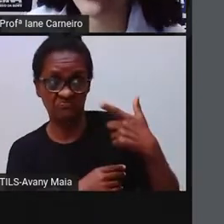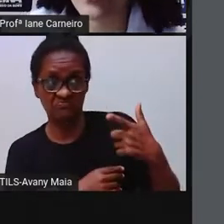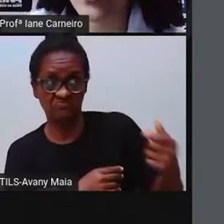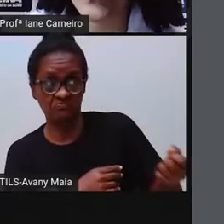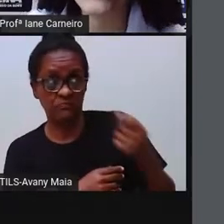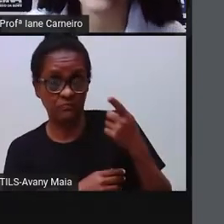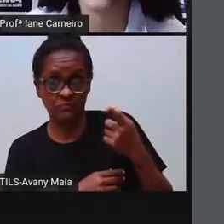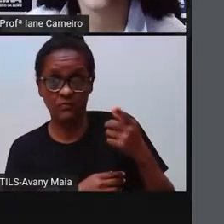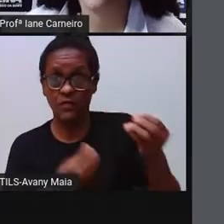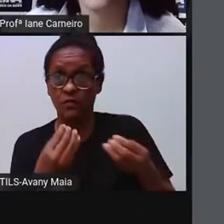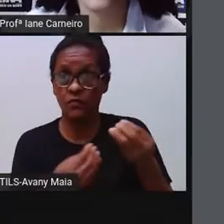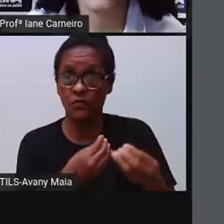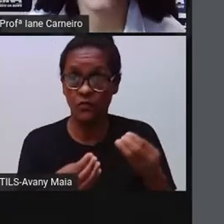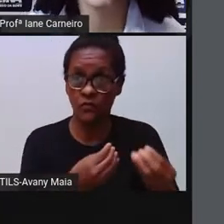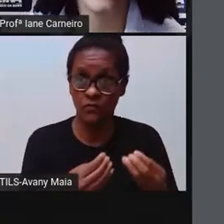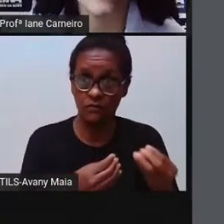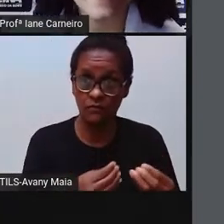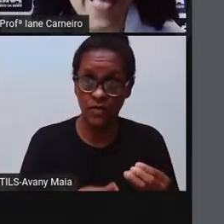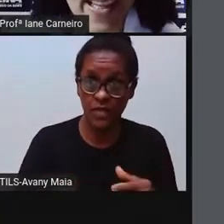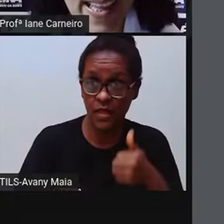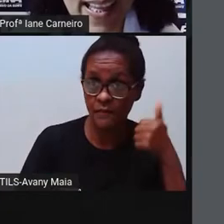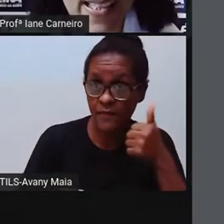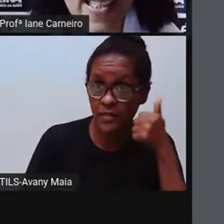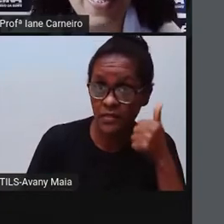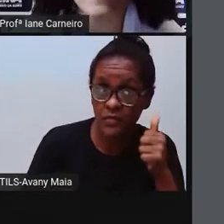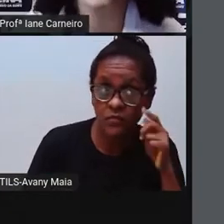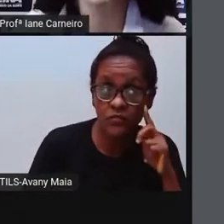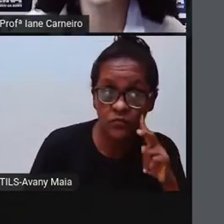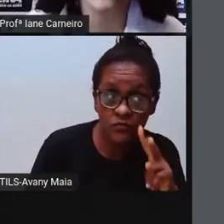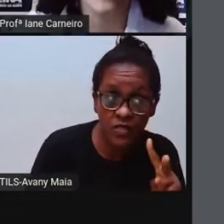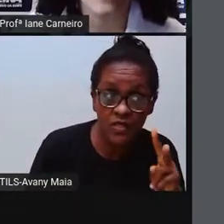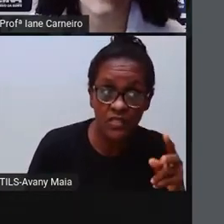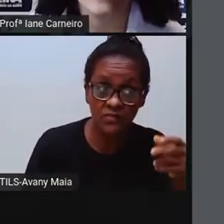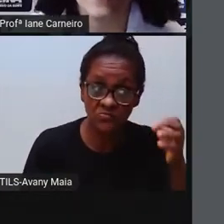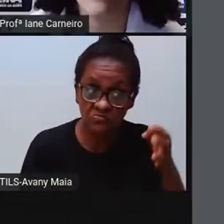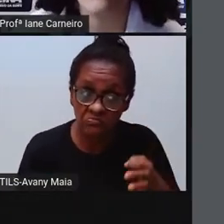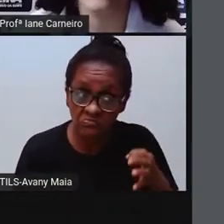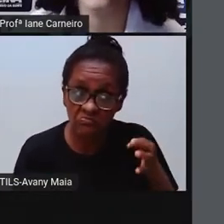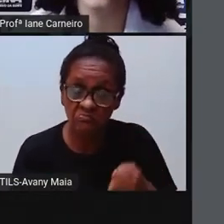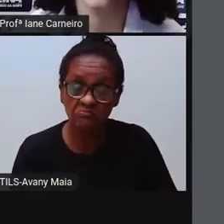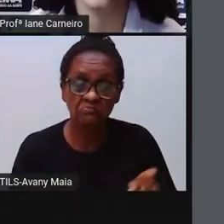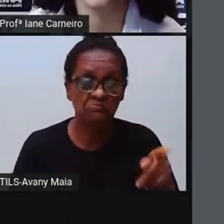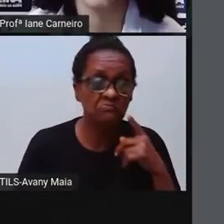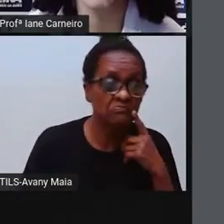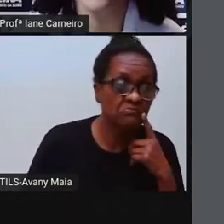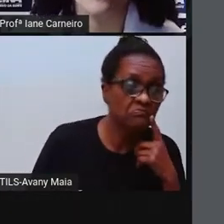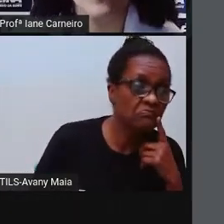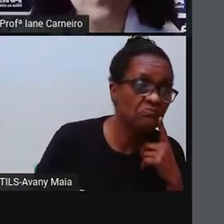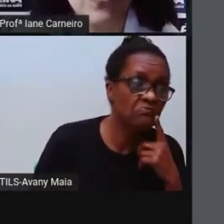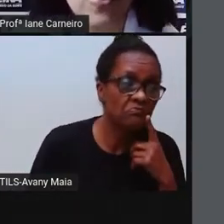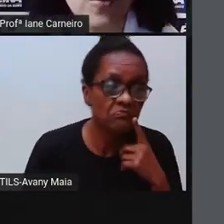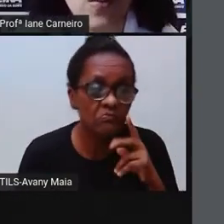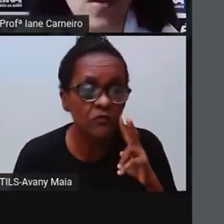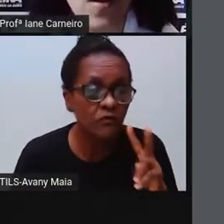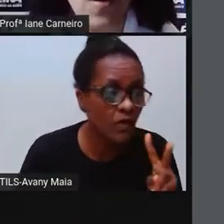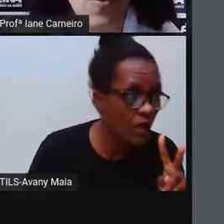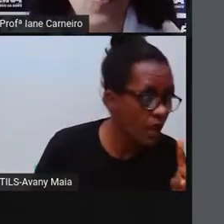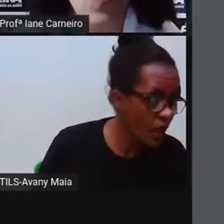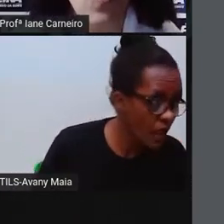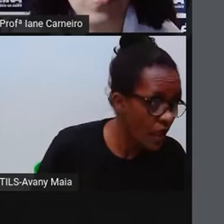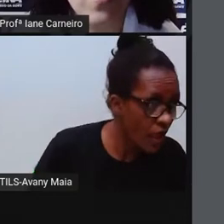monstro, é melhor ter certeza que ela realmente é um monstro.